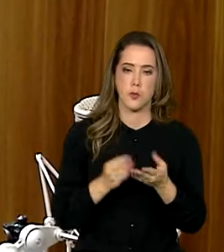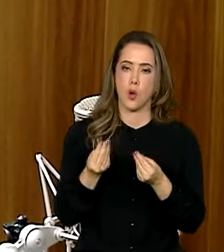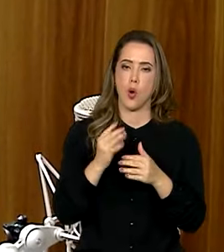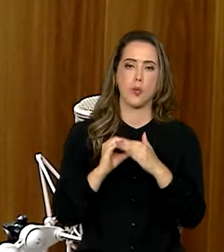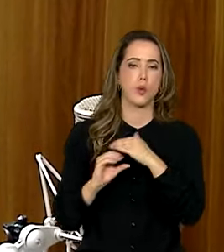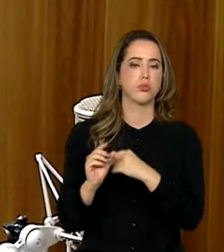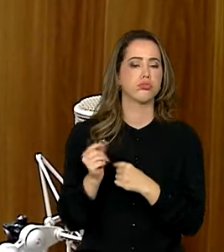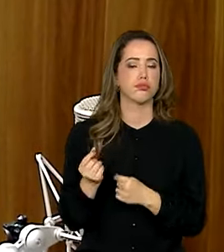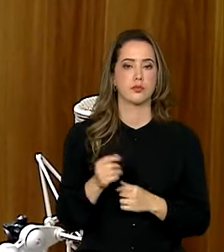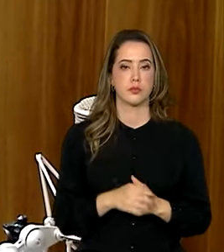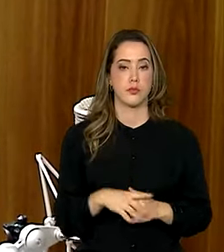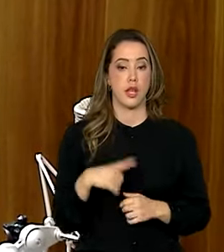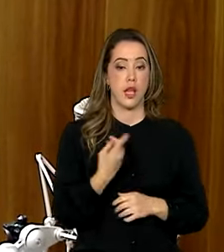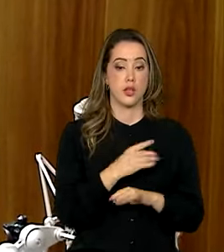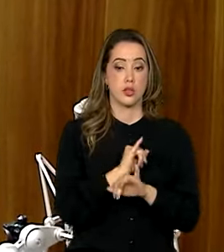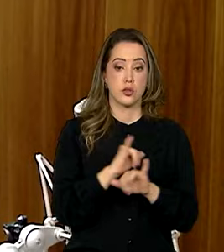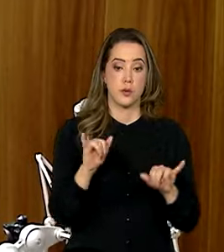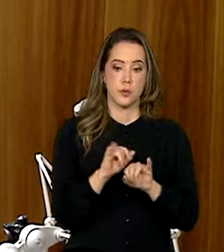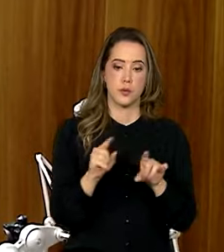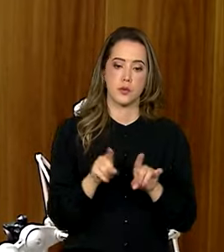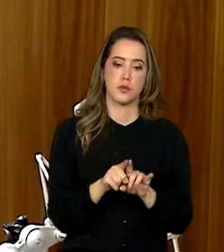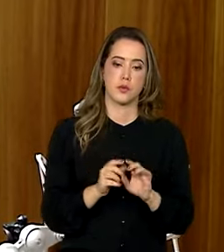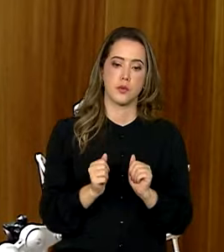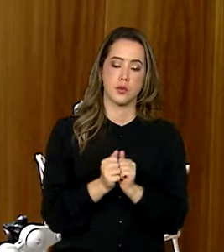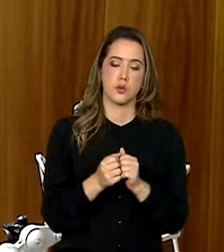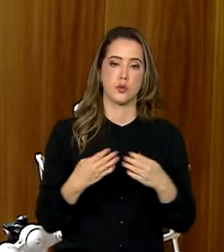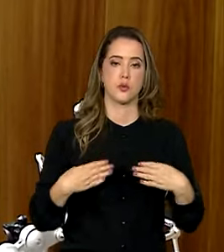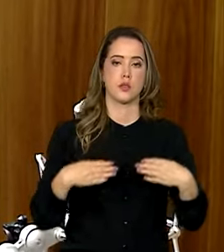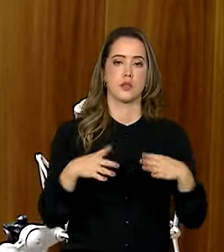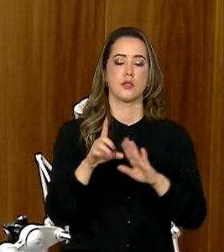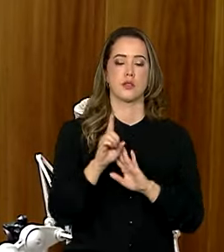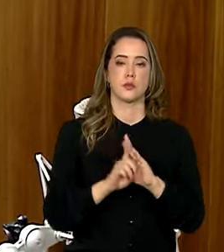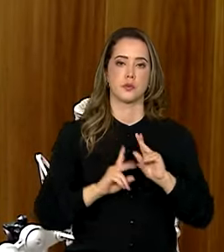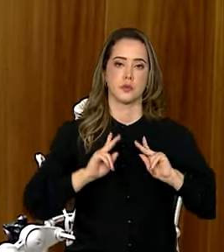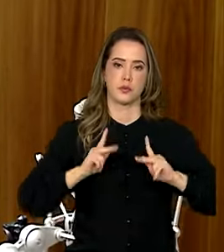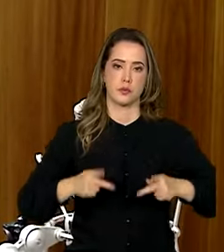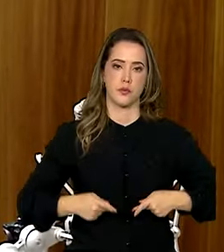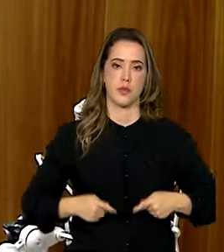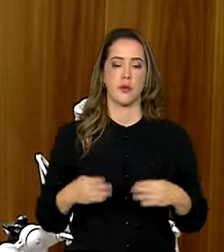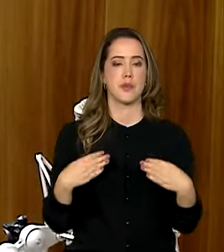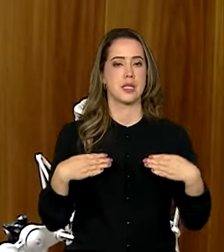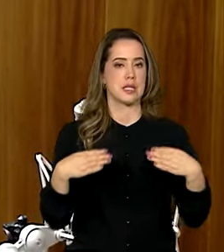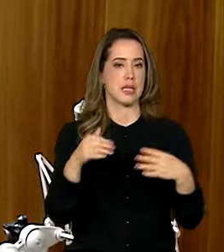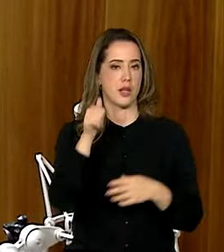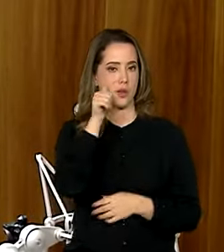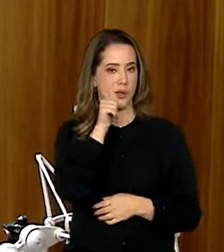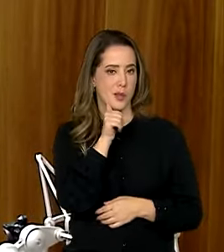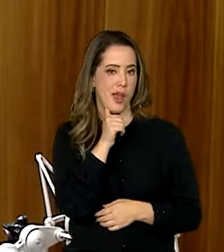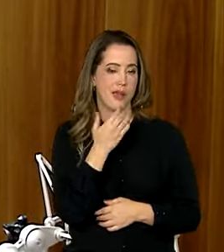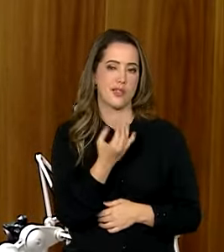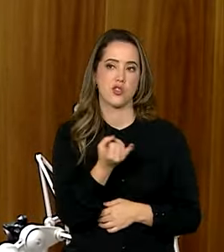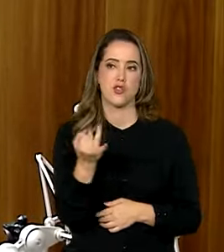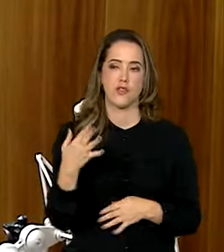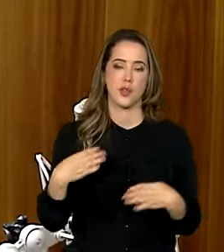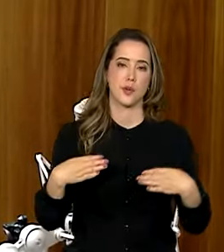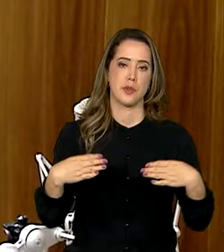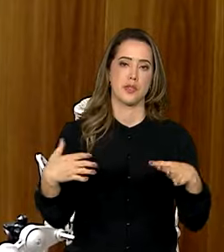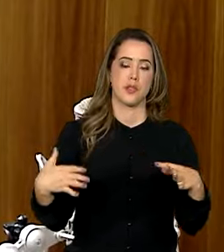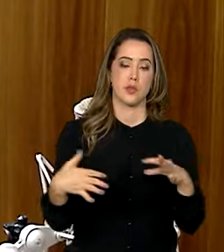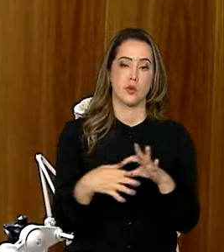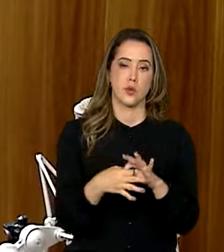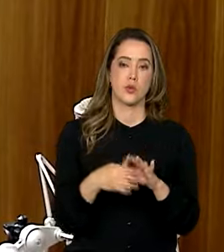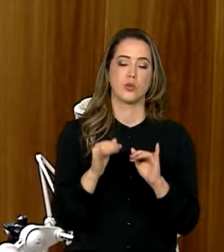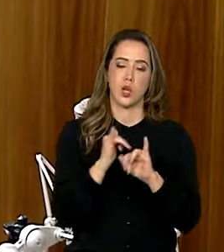Programa Nacional de Ações Afirmativas também junto com o Ministério dos Direitos Humanos, Ministério das Mulheres e outros ministérios. Quando a gente